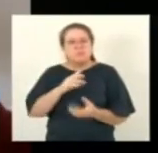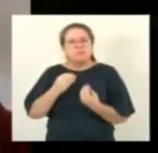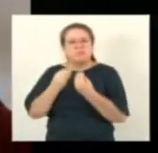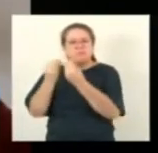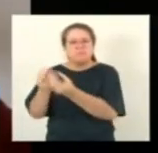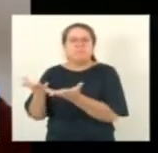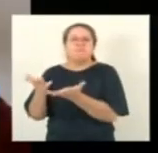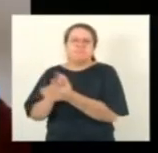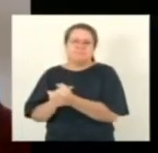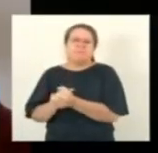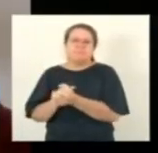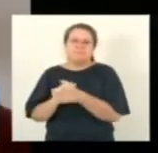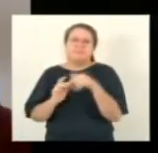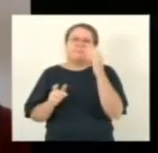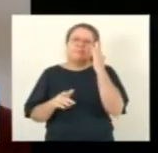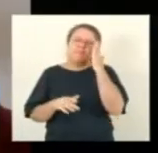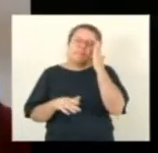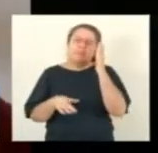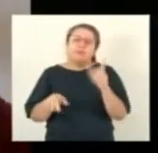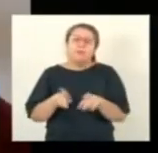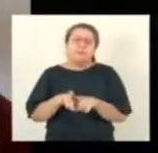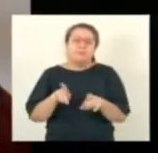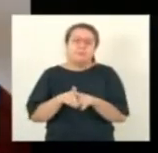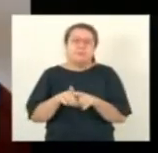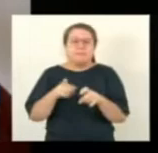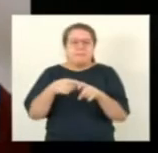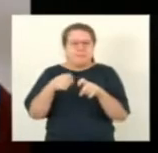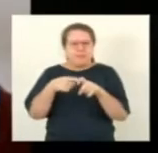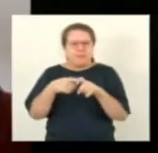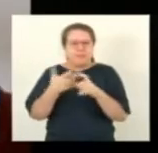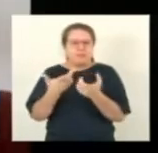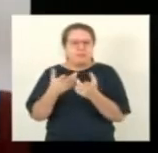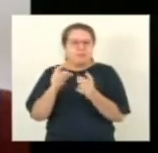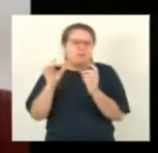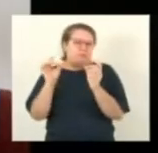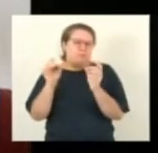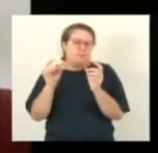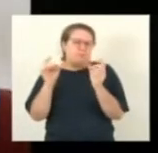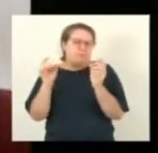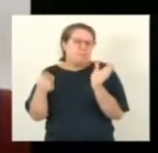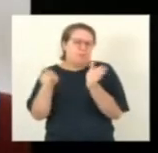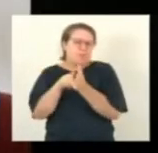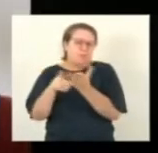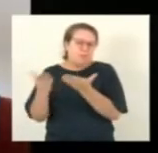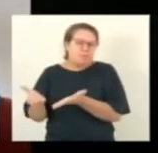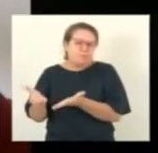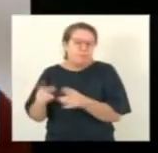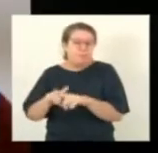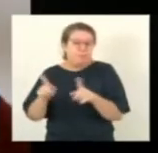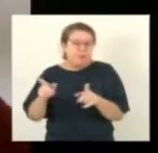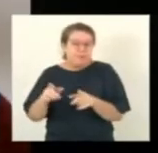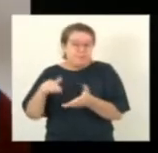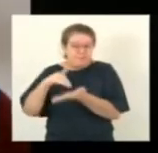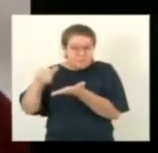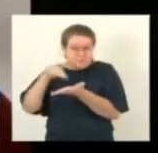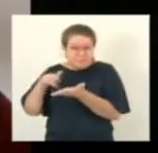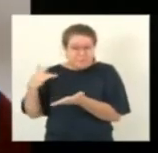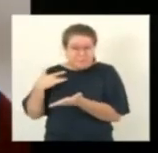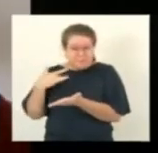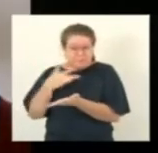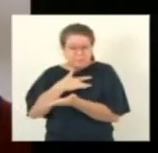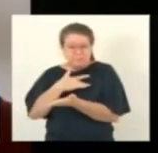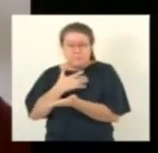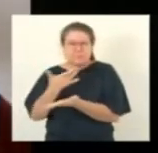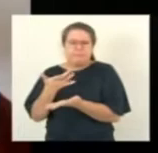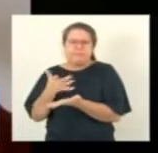mais de seis meses com médico especializado. A Secretaria da Saúde ainda não credenciou o hospital para